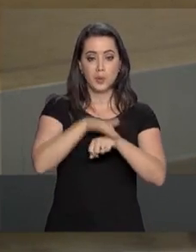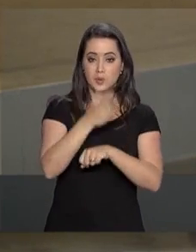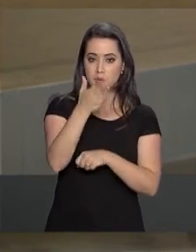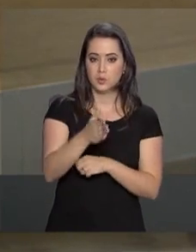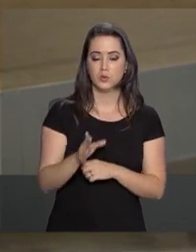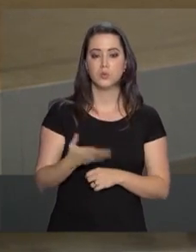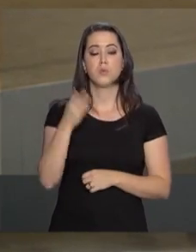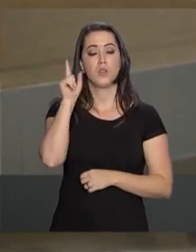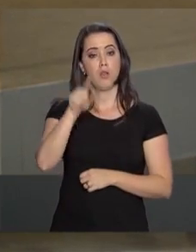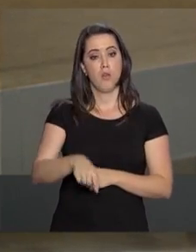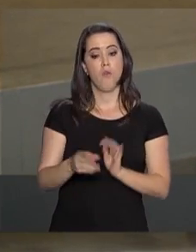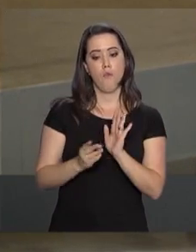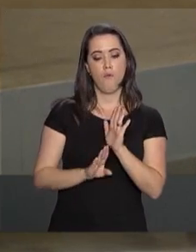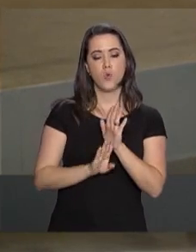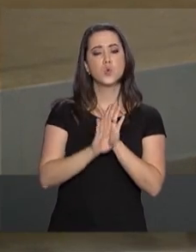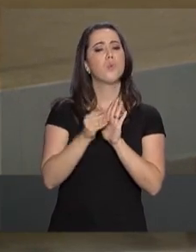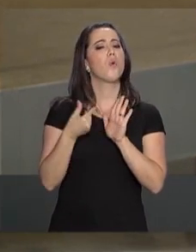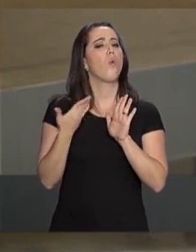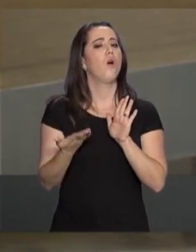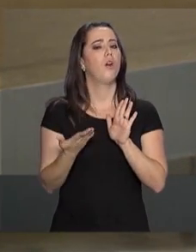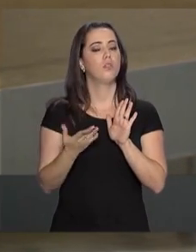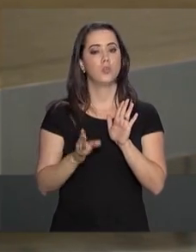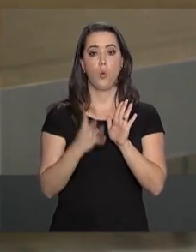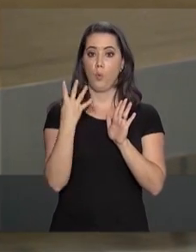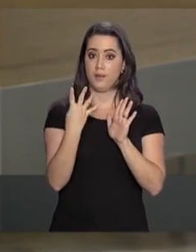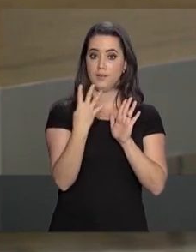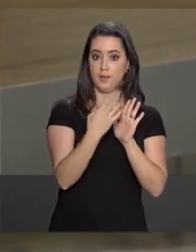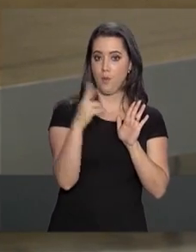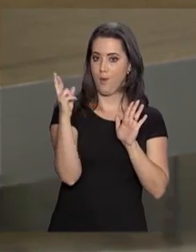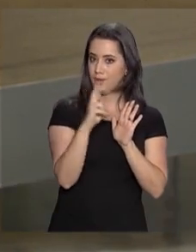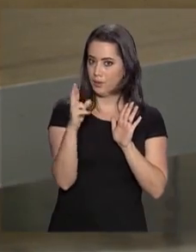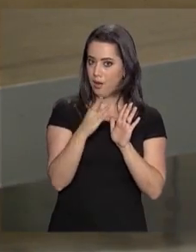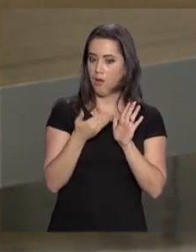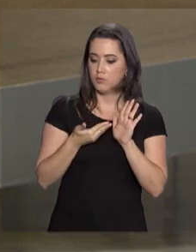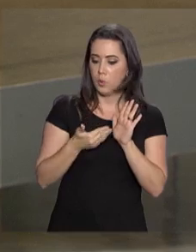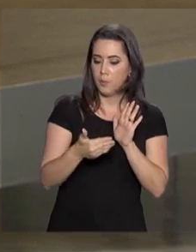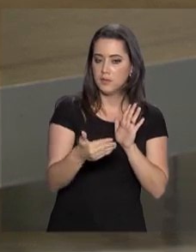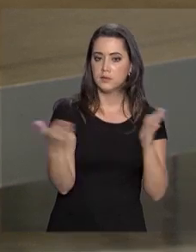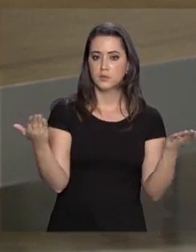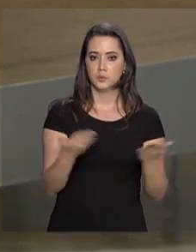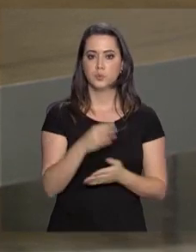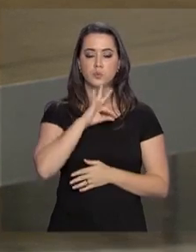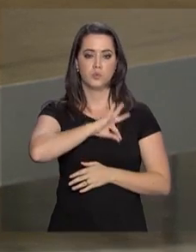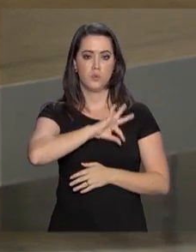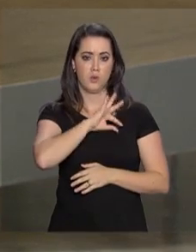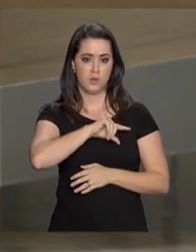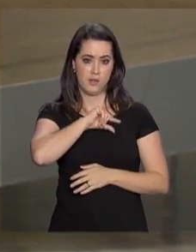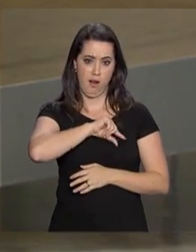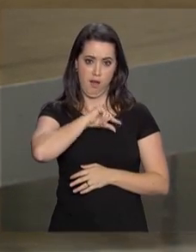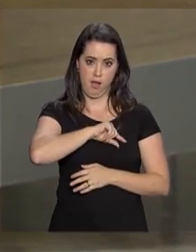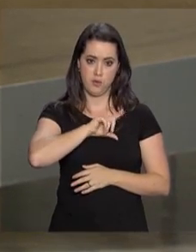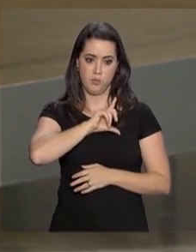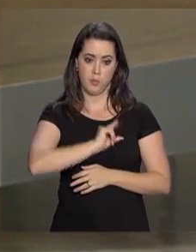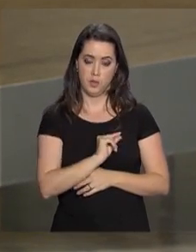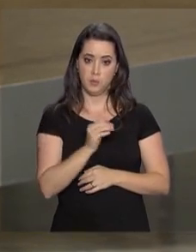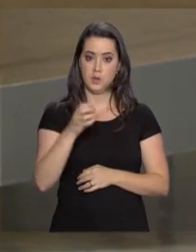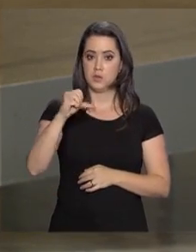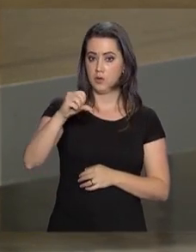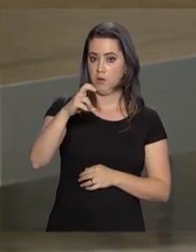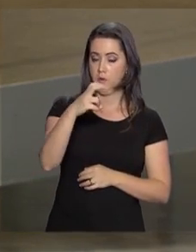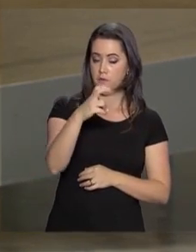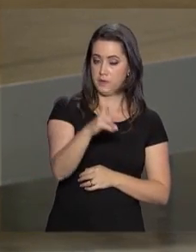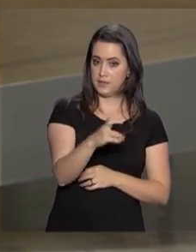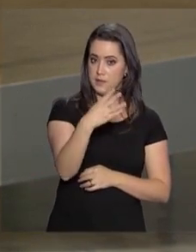será de R$ 44,00 já a partir de hoje. O salário mínimo, então, passa de R$ 954